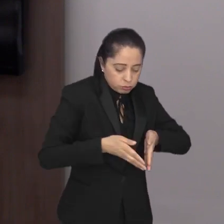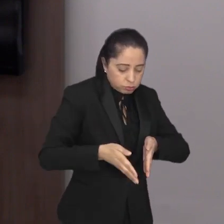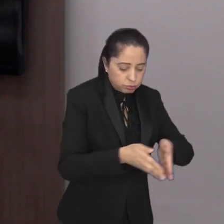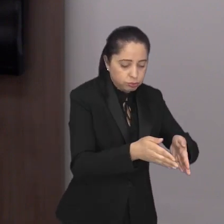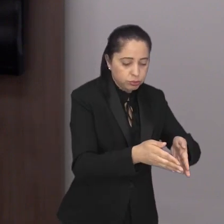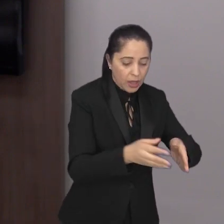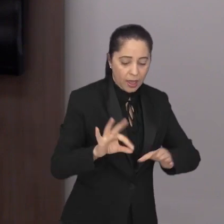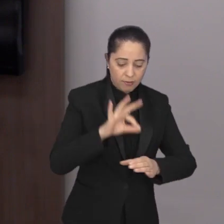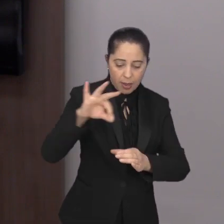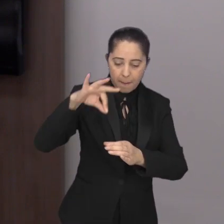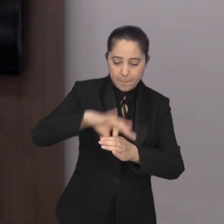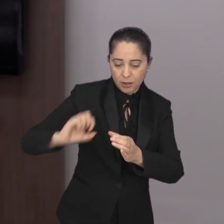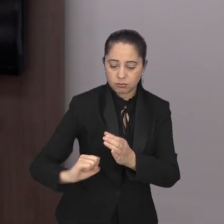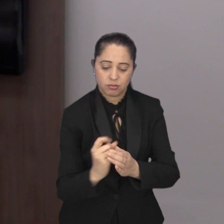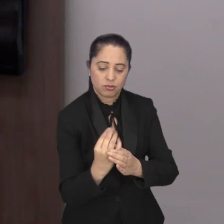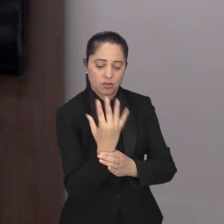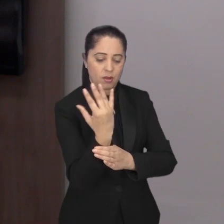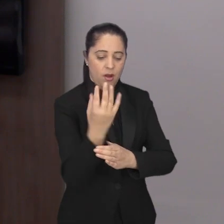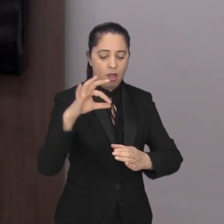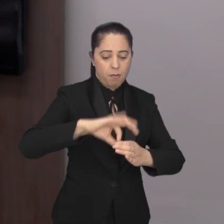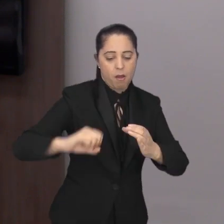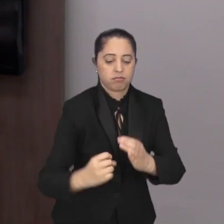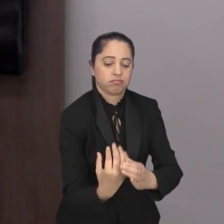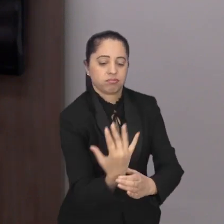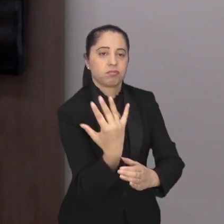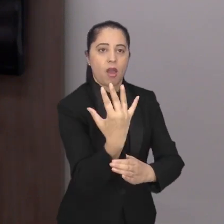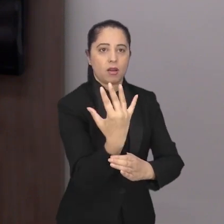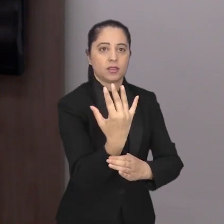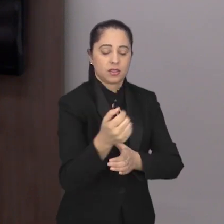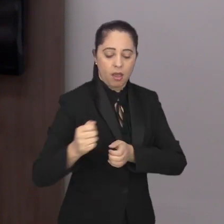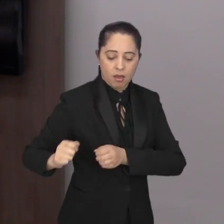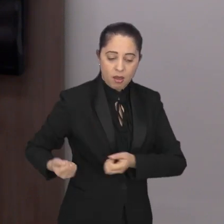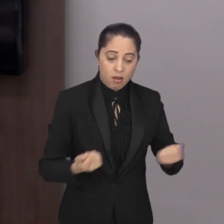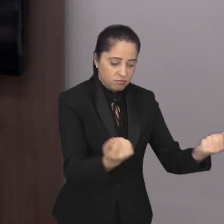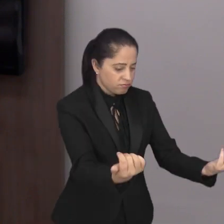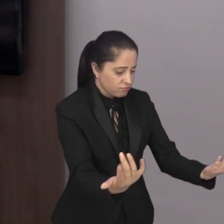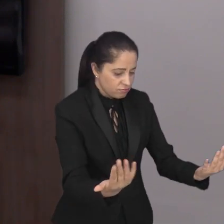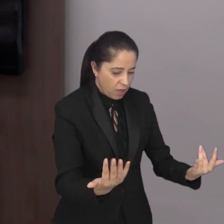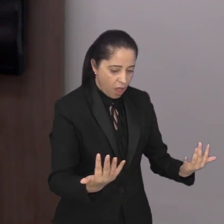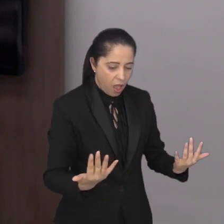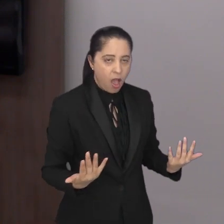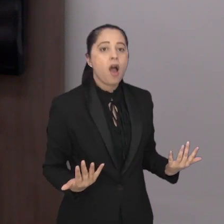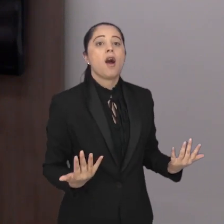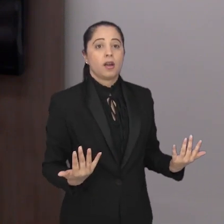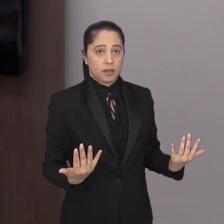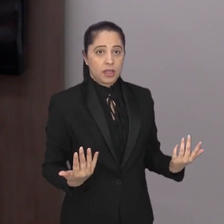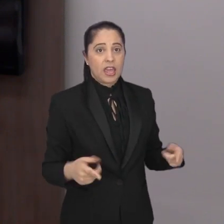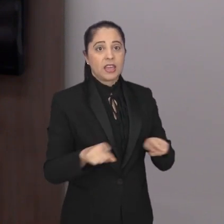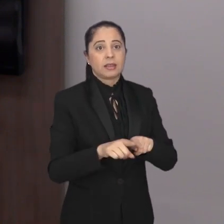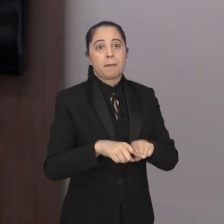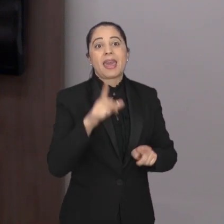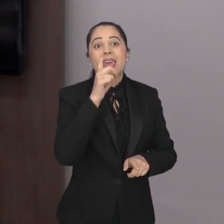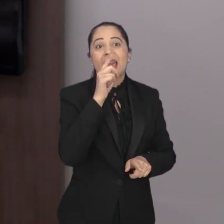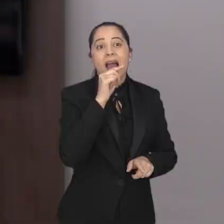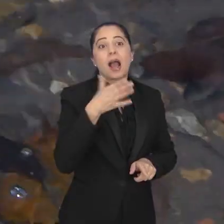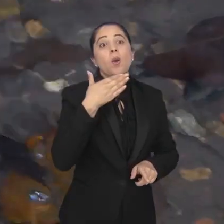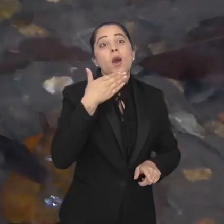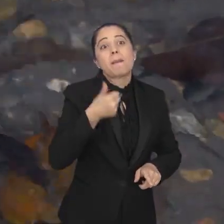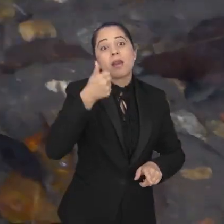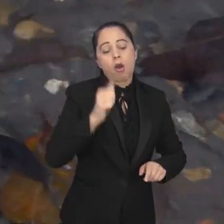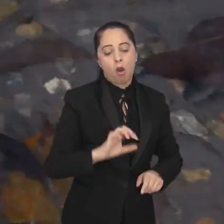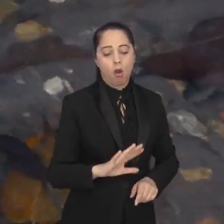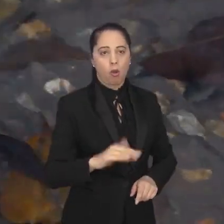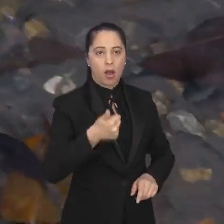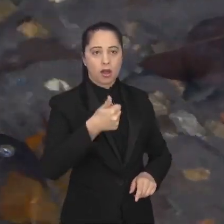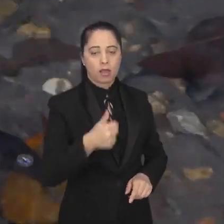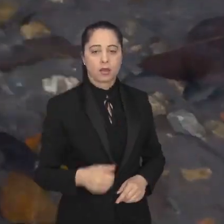entendendo que se essa revegetação acontecesse, a gente podia novamente trazer um equilíbrio, melhoria não só da quantidade, mas da qualidade de água. E